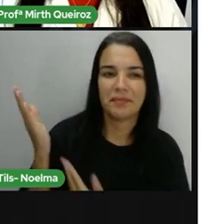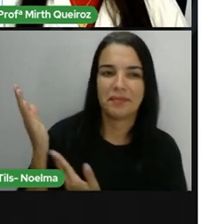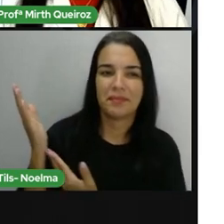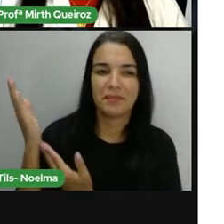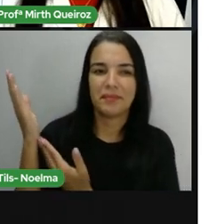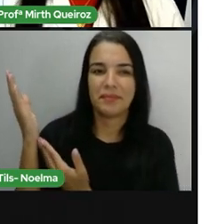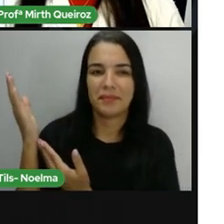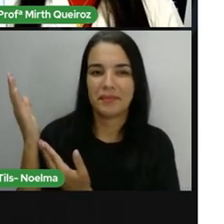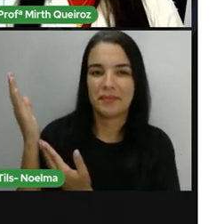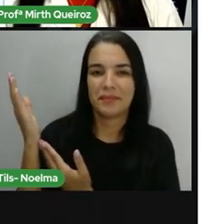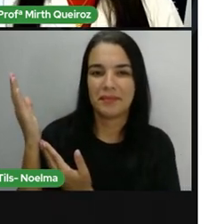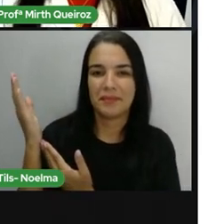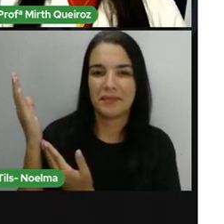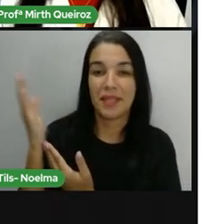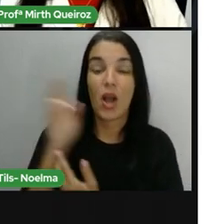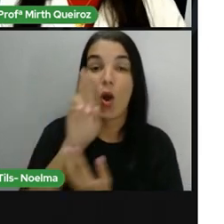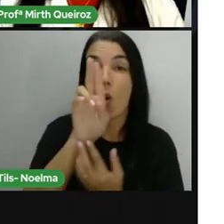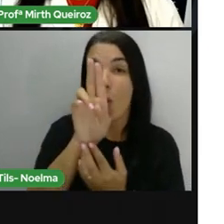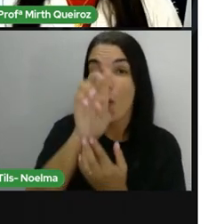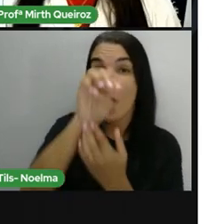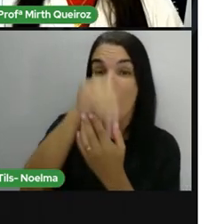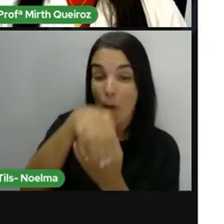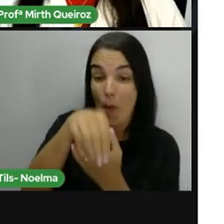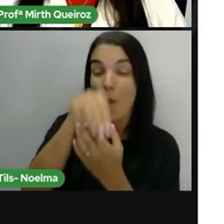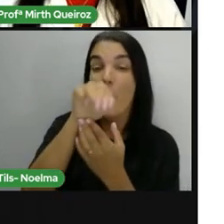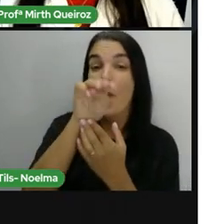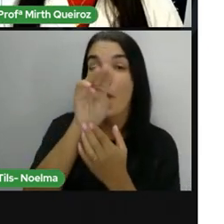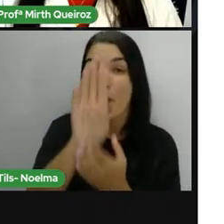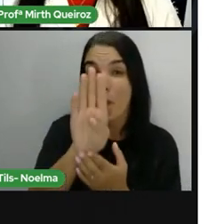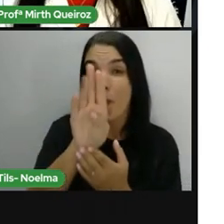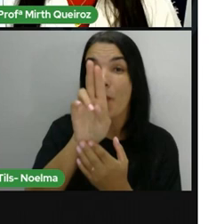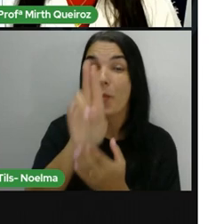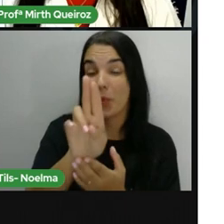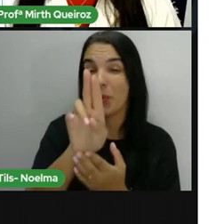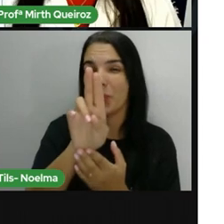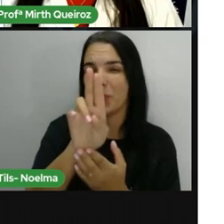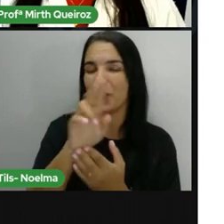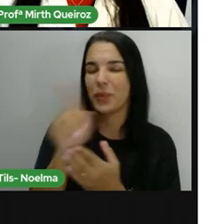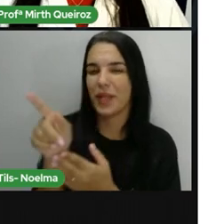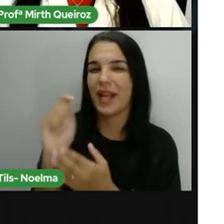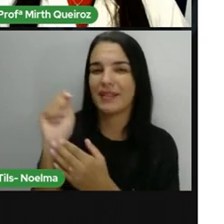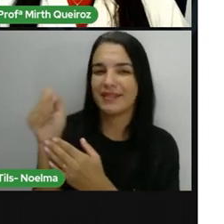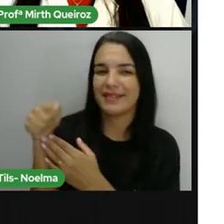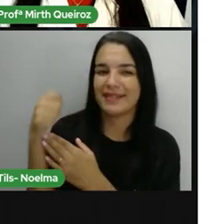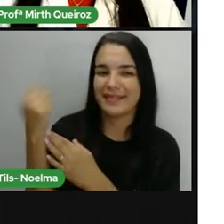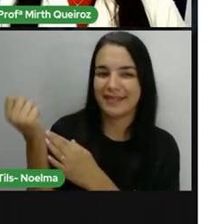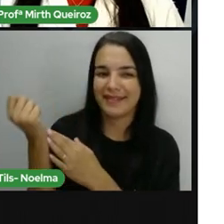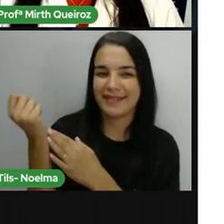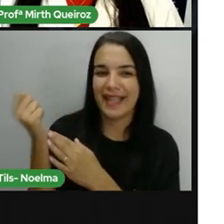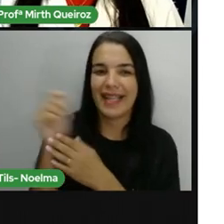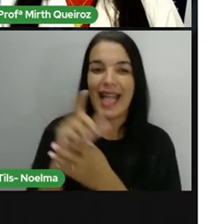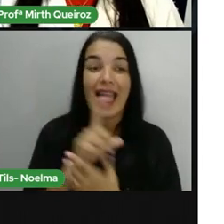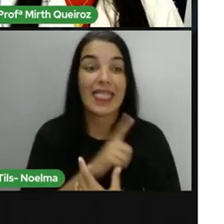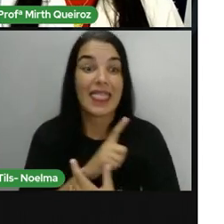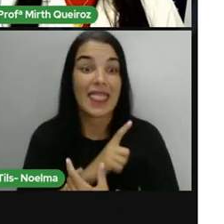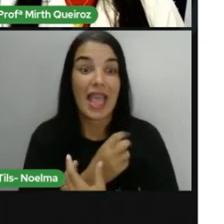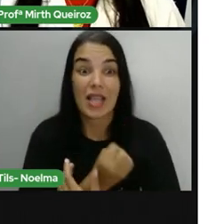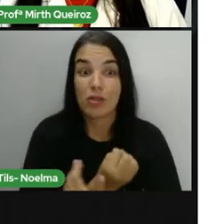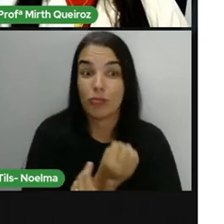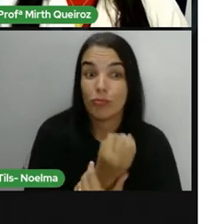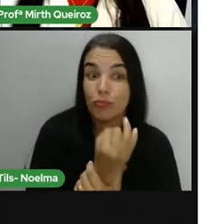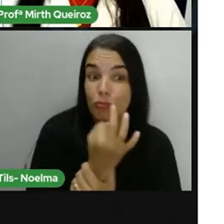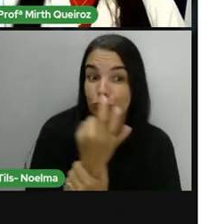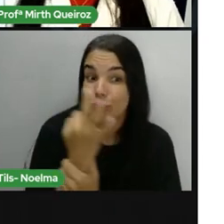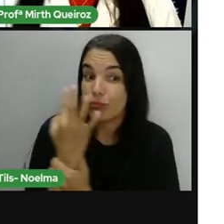É o quê, gente? É o umbu. O umbu é uma fruta da caatinga. Existe uma variedade